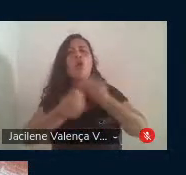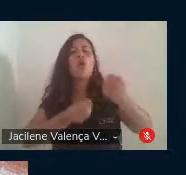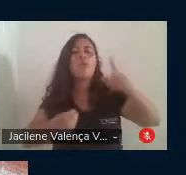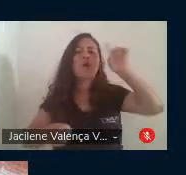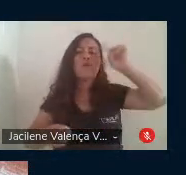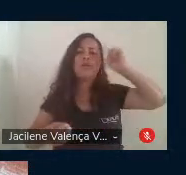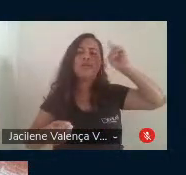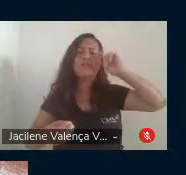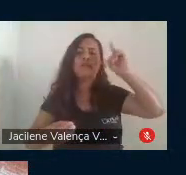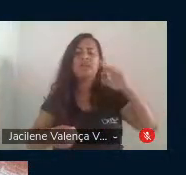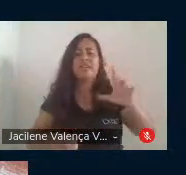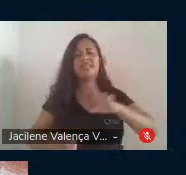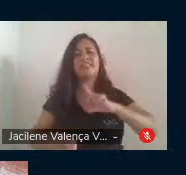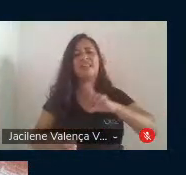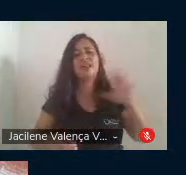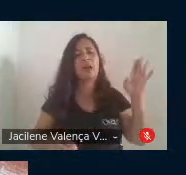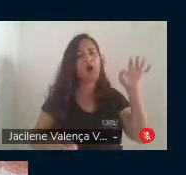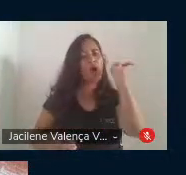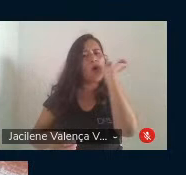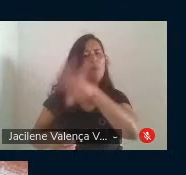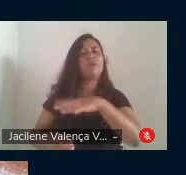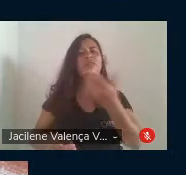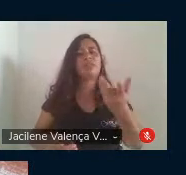toda a complexidade presente nele.